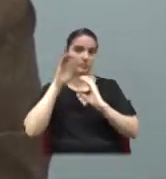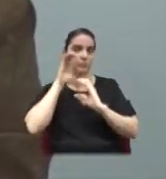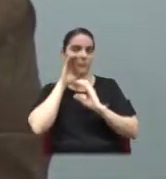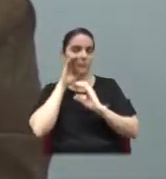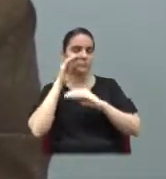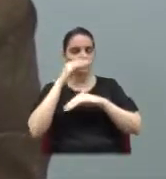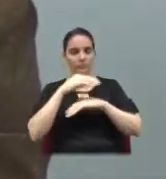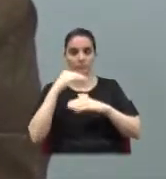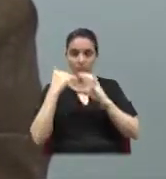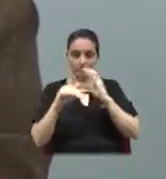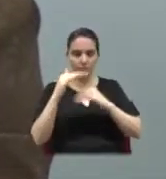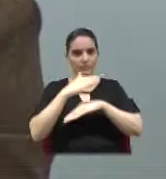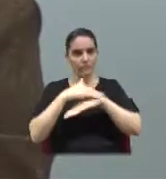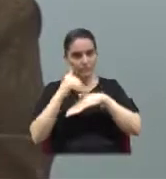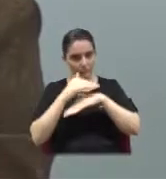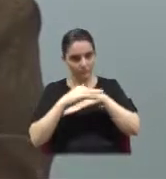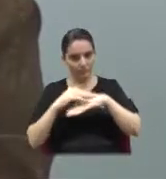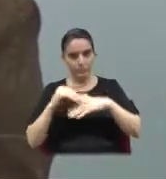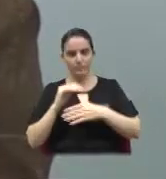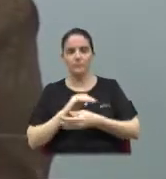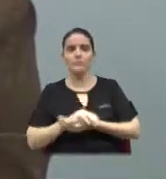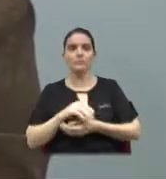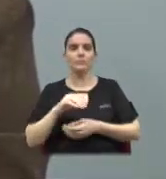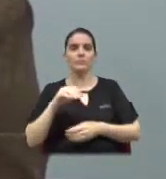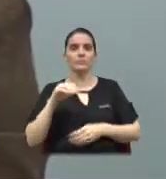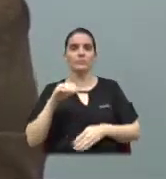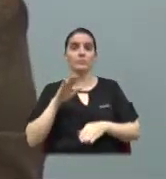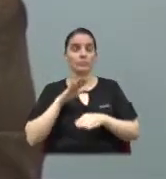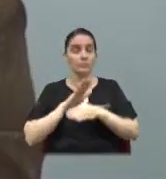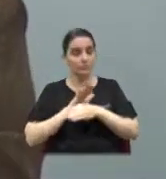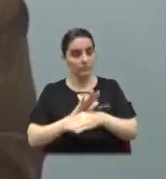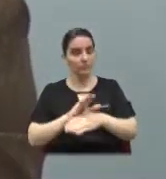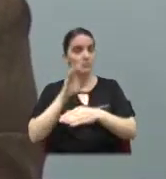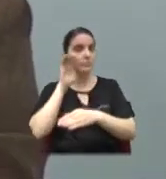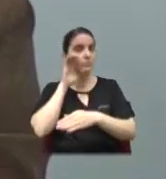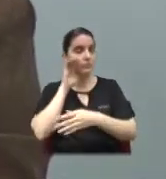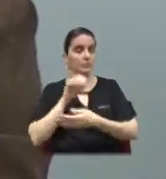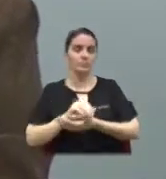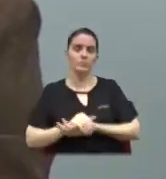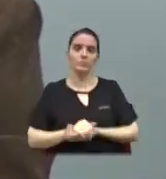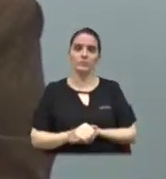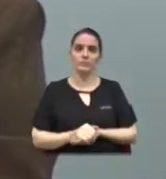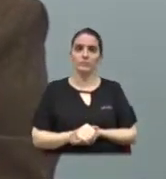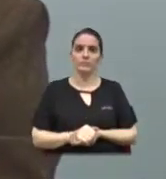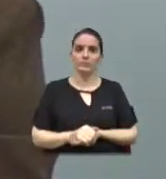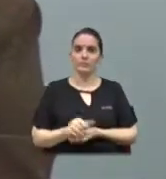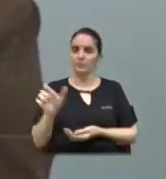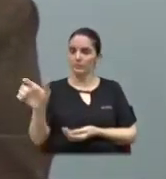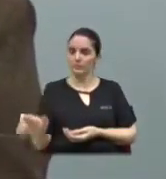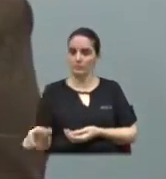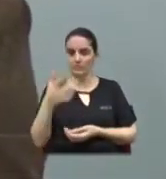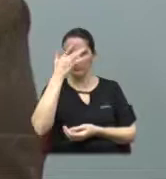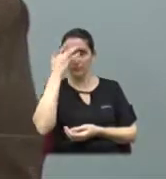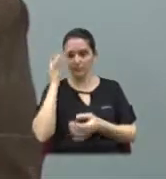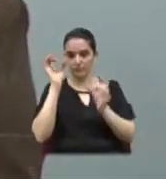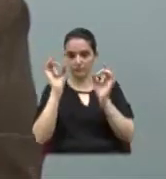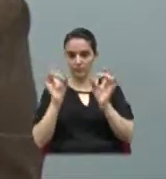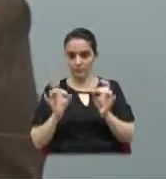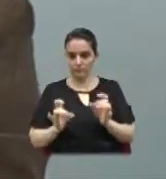força e foi uma pessoa extremamente especial para a minha vida, para a vida da minha família.